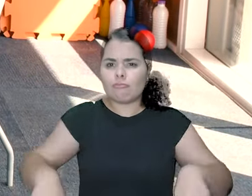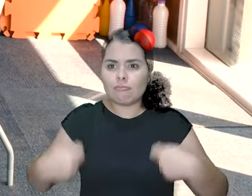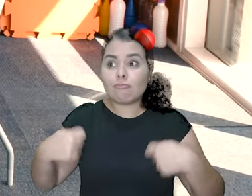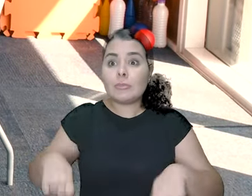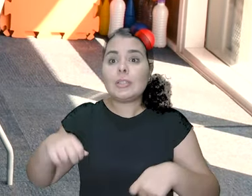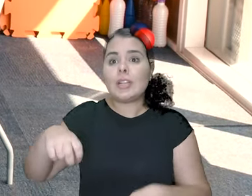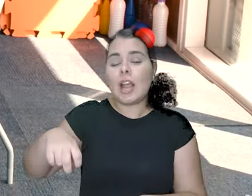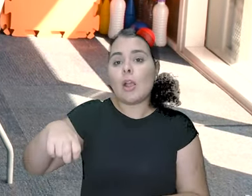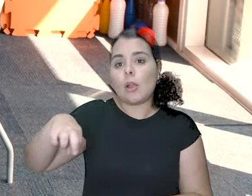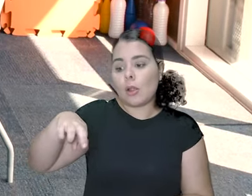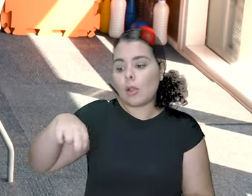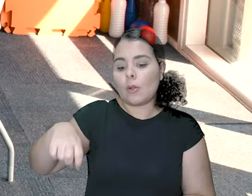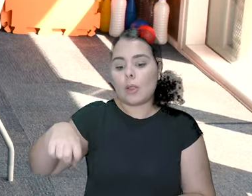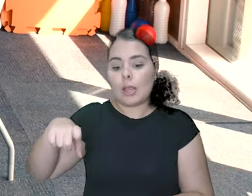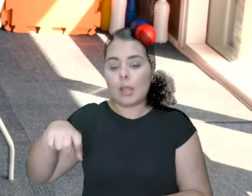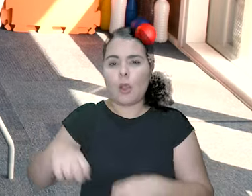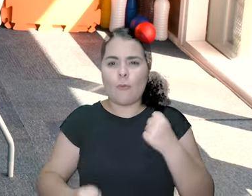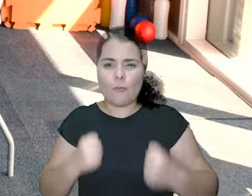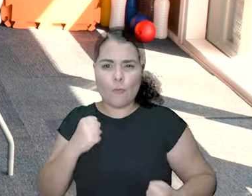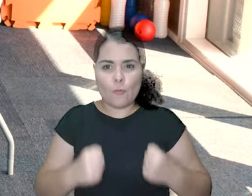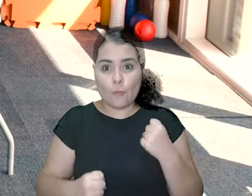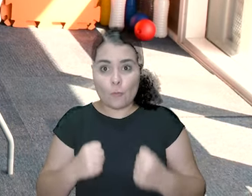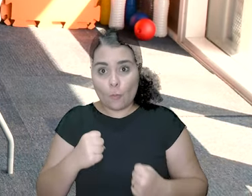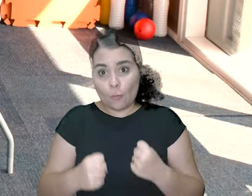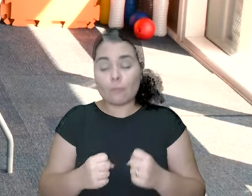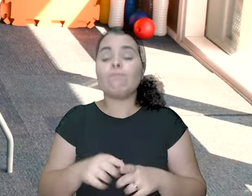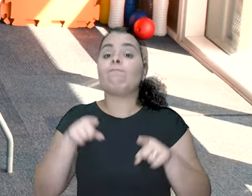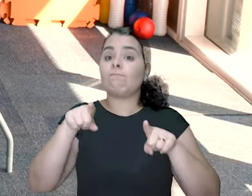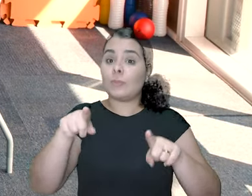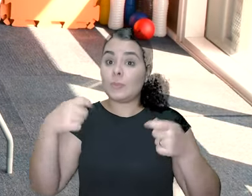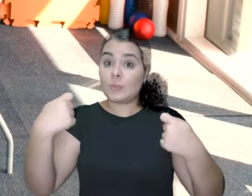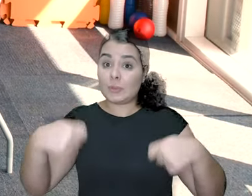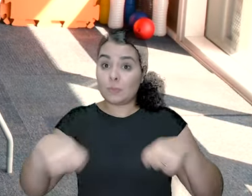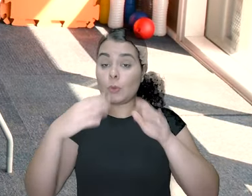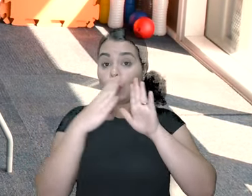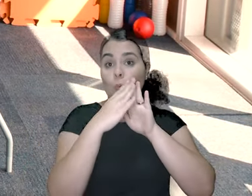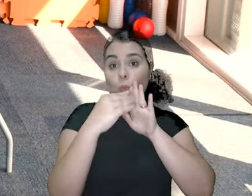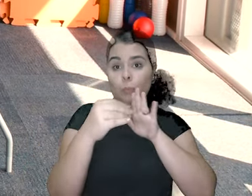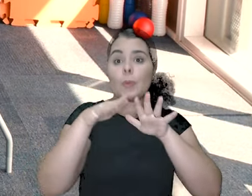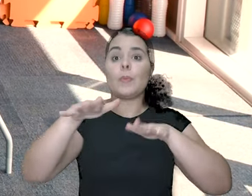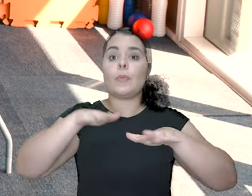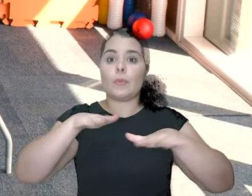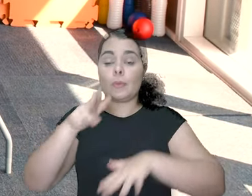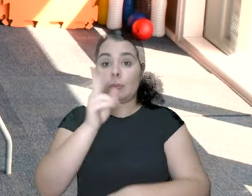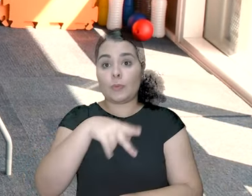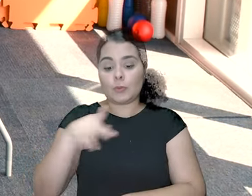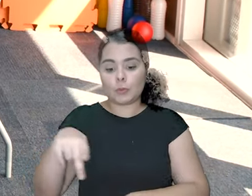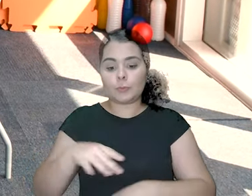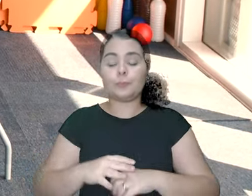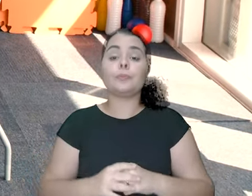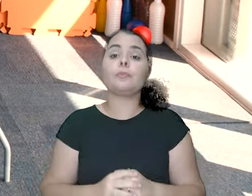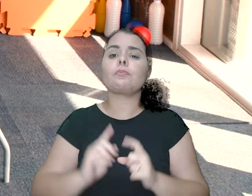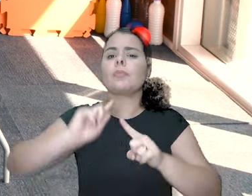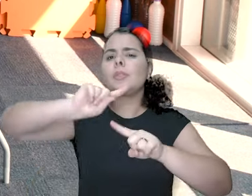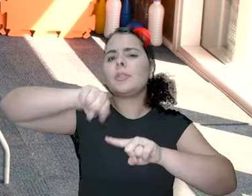que você tem que elevar o joelho, inclinar o tronco um pouco à frente e solte os ombros. Combinado? O segundo exercício